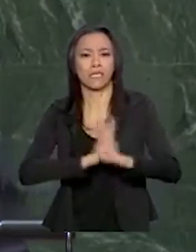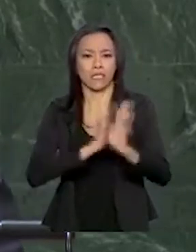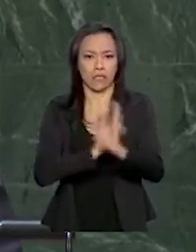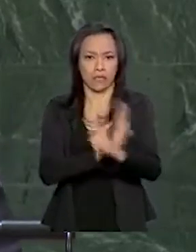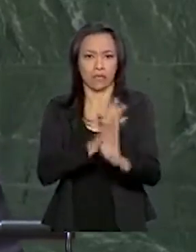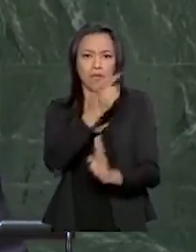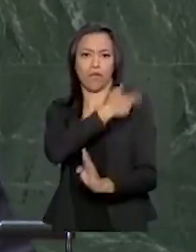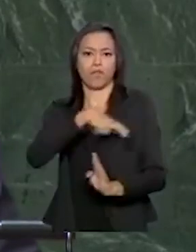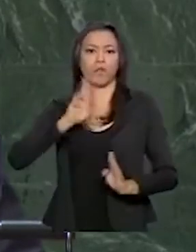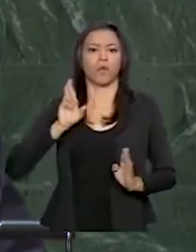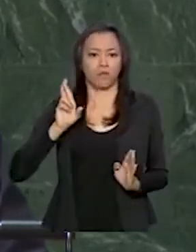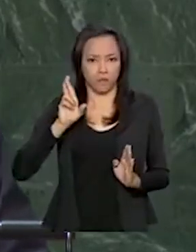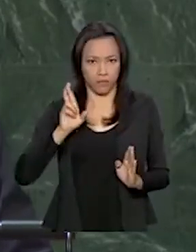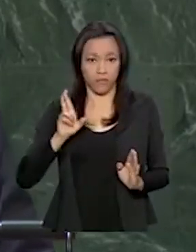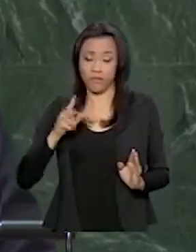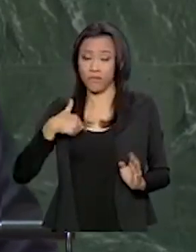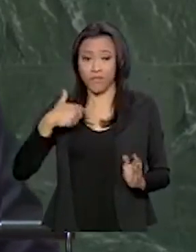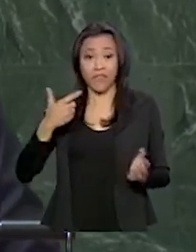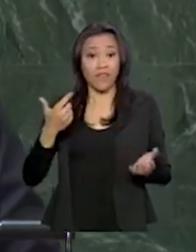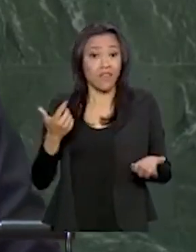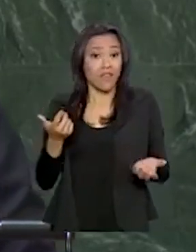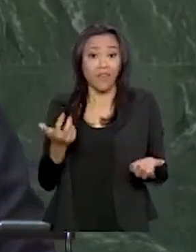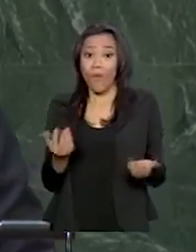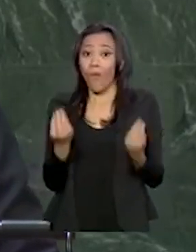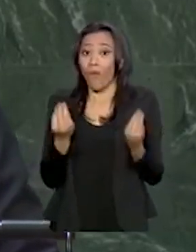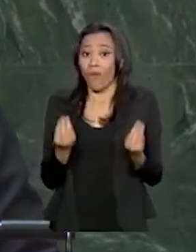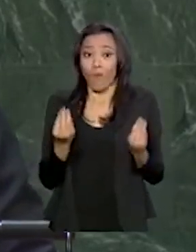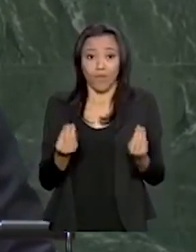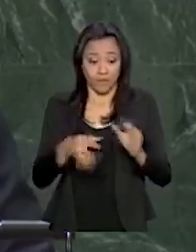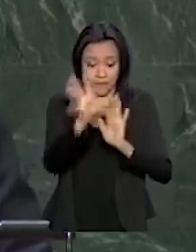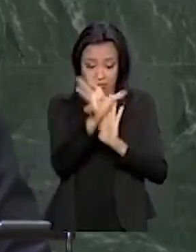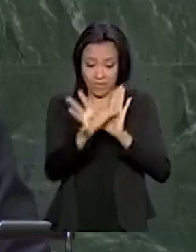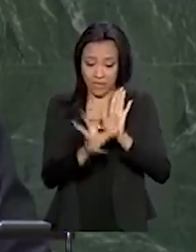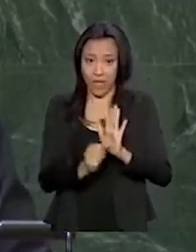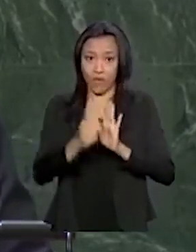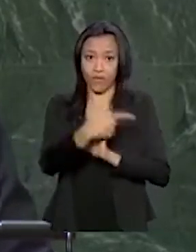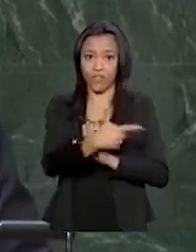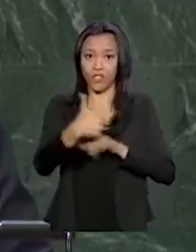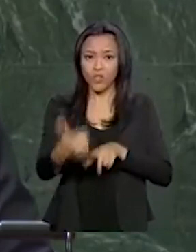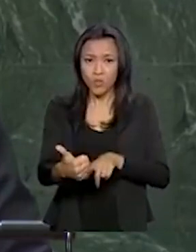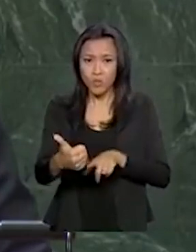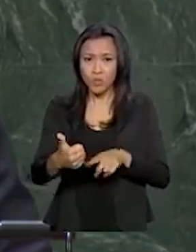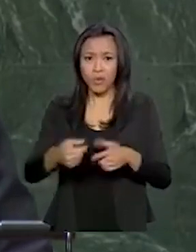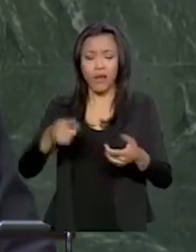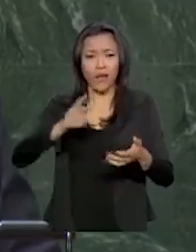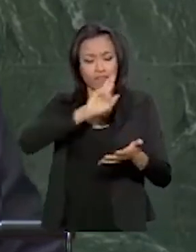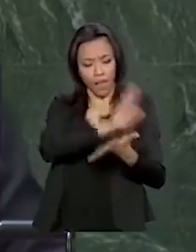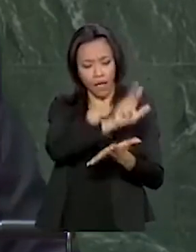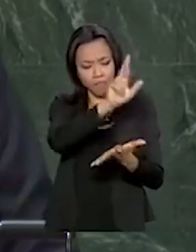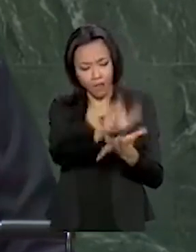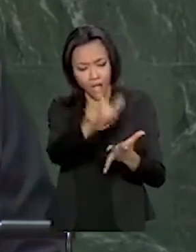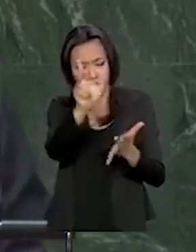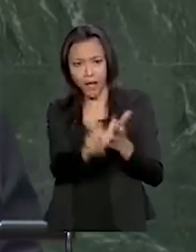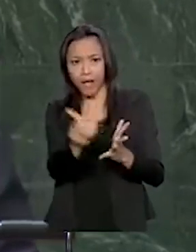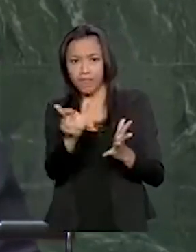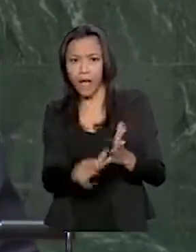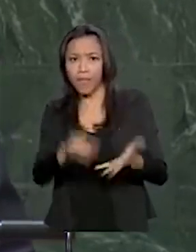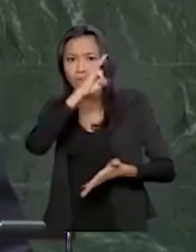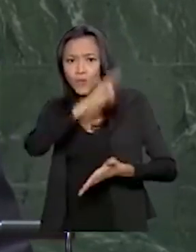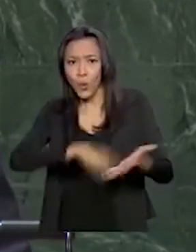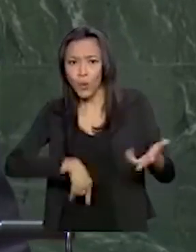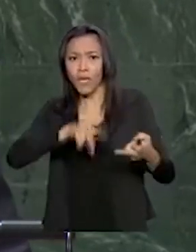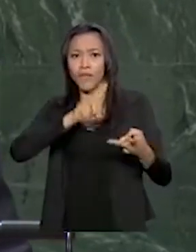É inadmissível que, em pleno século XXI, com tantos instrumentos, tratados e